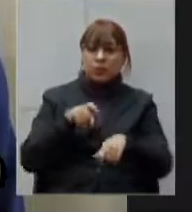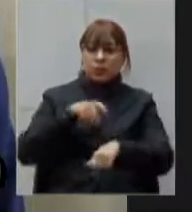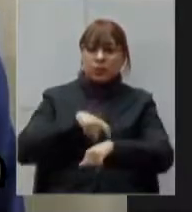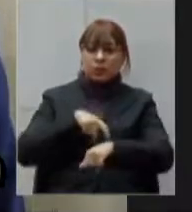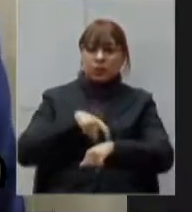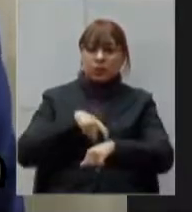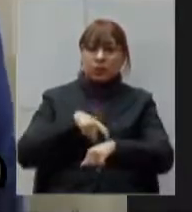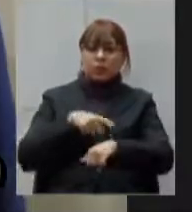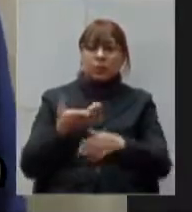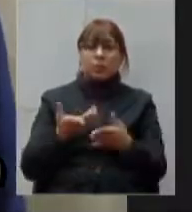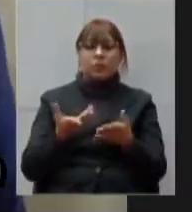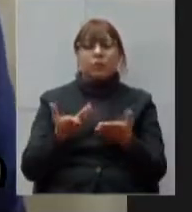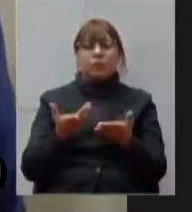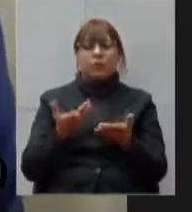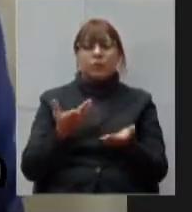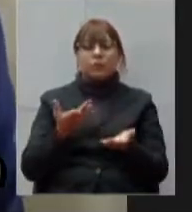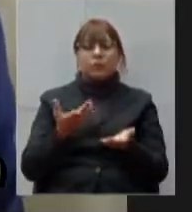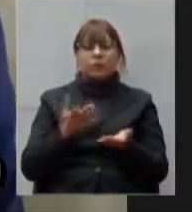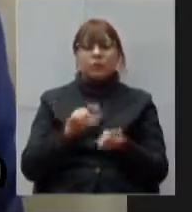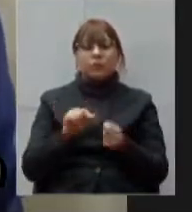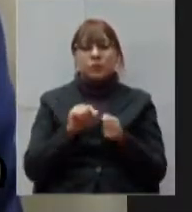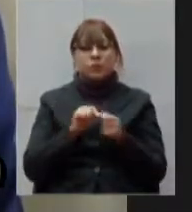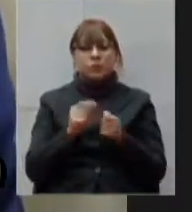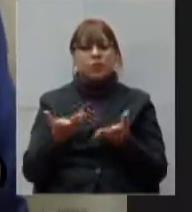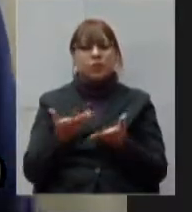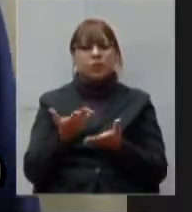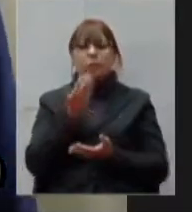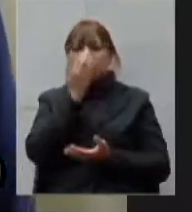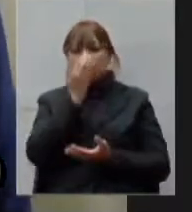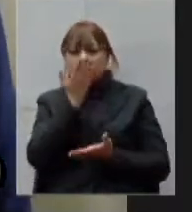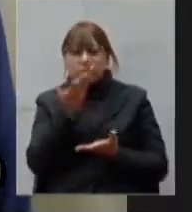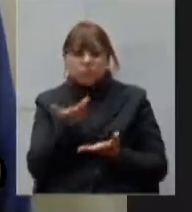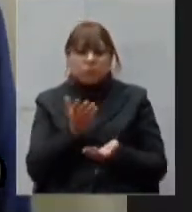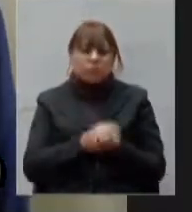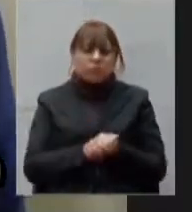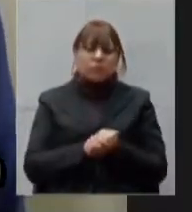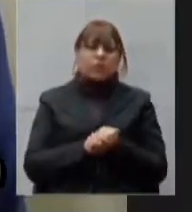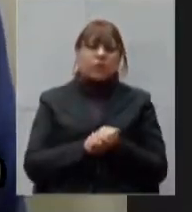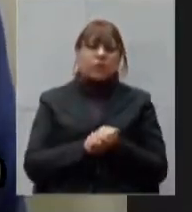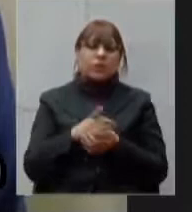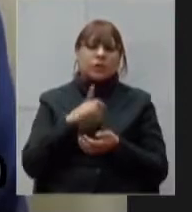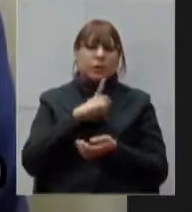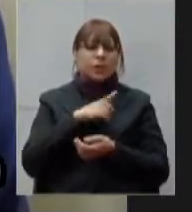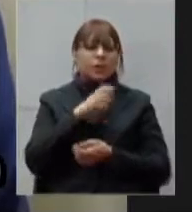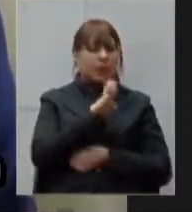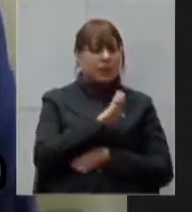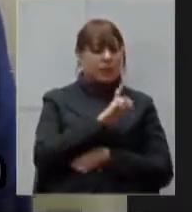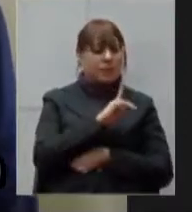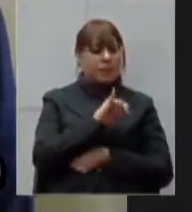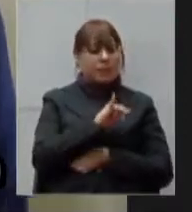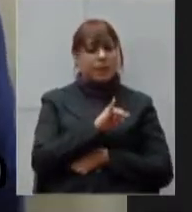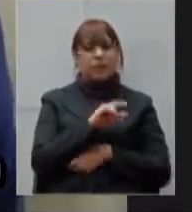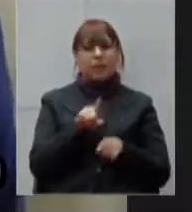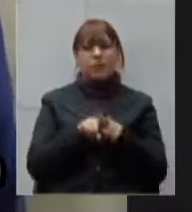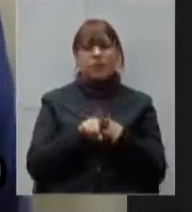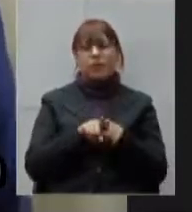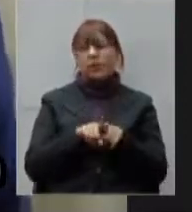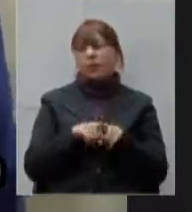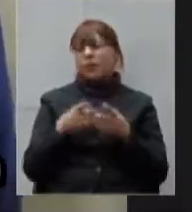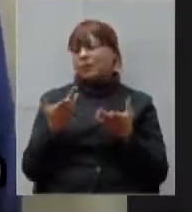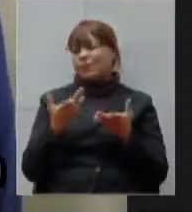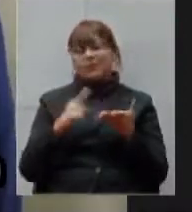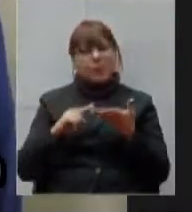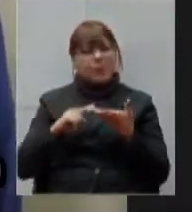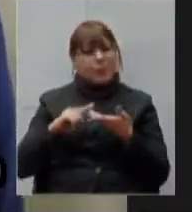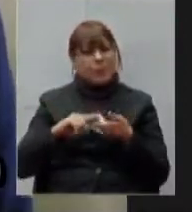intubação a gente já está ouvindo falar isso EPIs sempre foi uma dificuldade respiradores e a